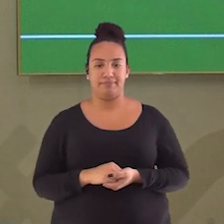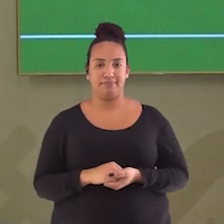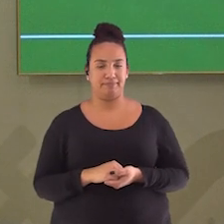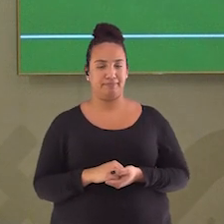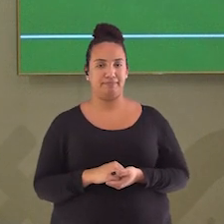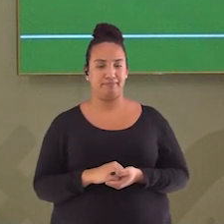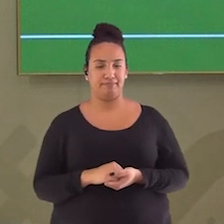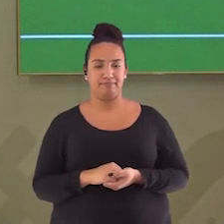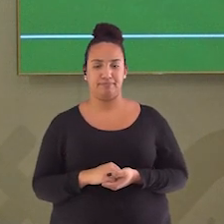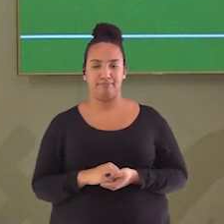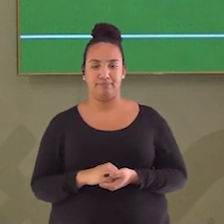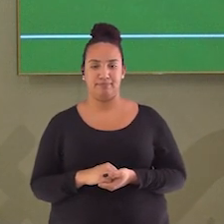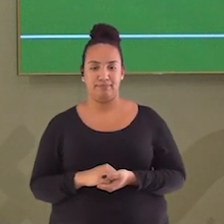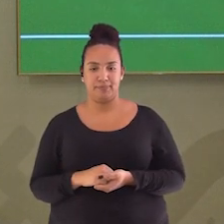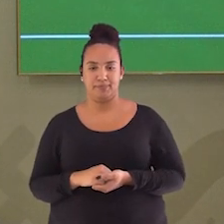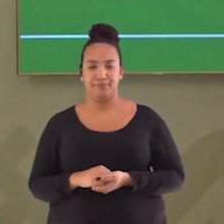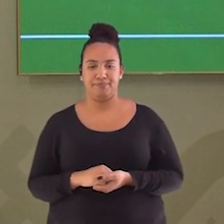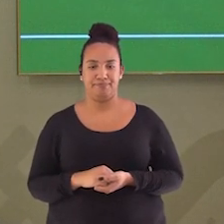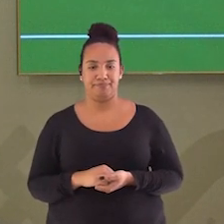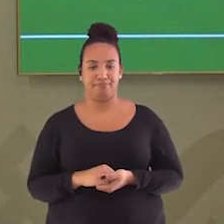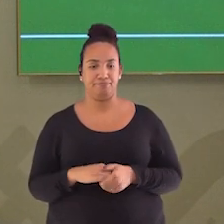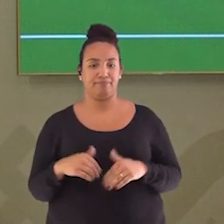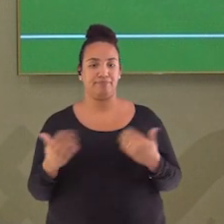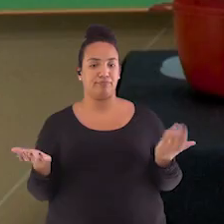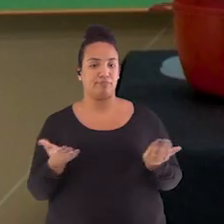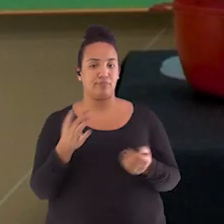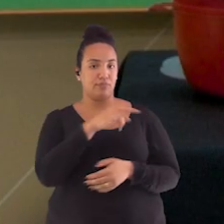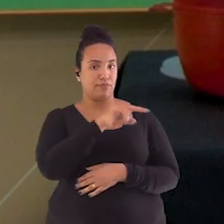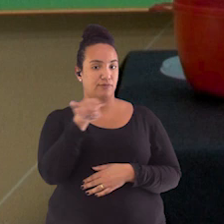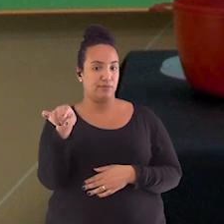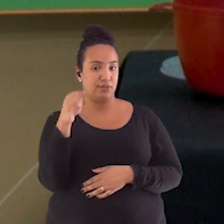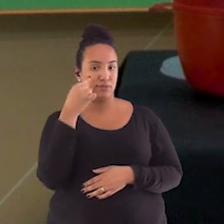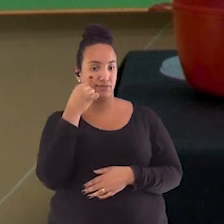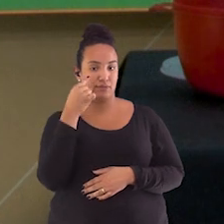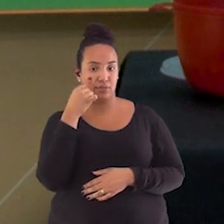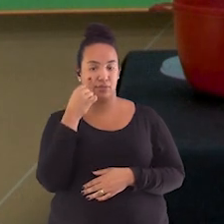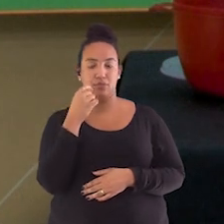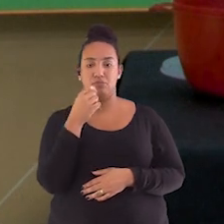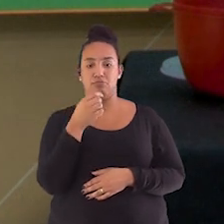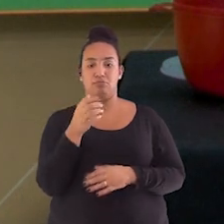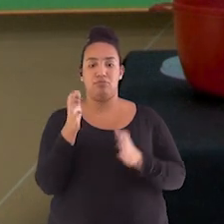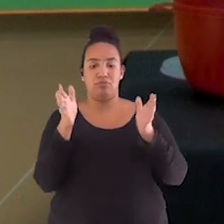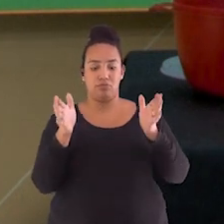Beleza? Então, virando de volta para vocês aqui os números, a numeração ficou desse jeito aqui.